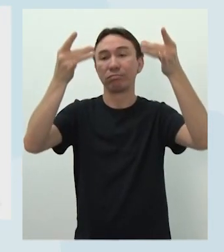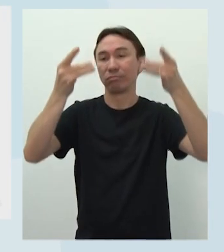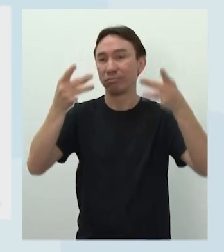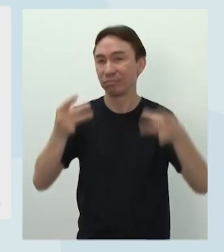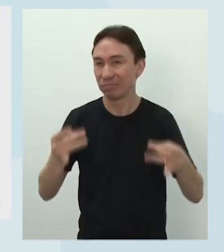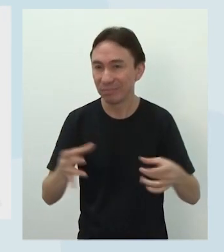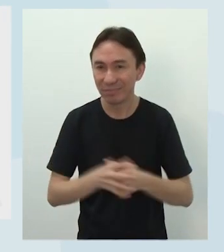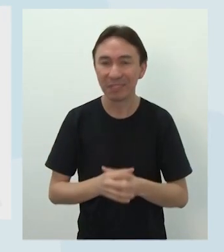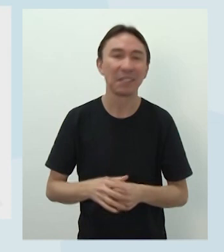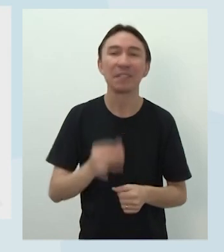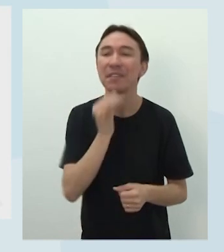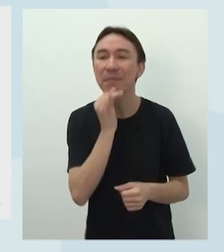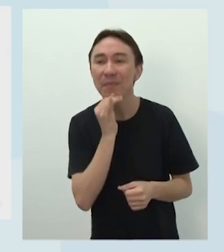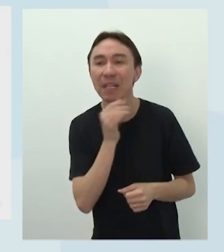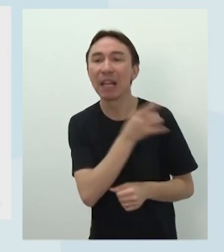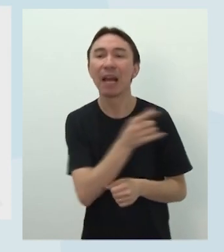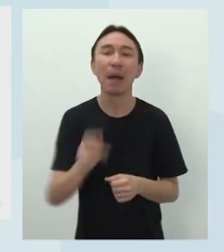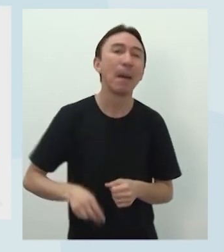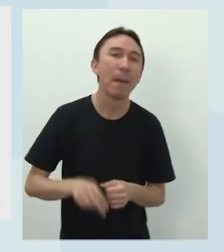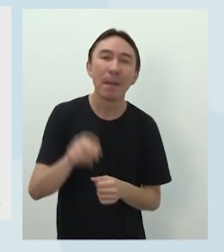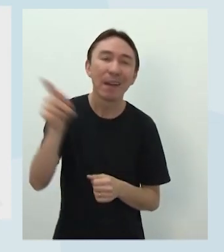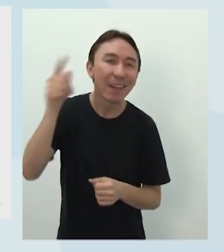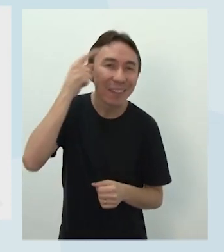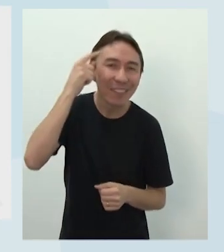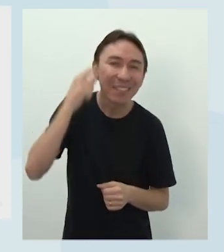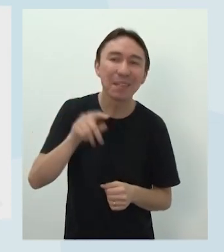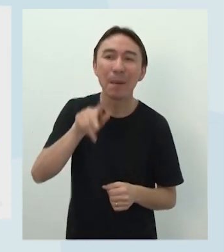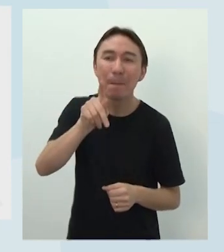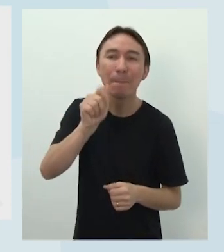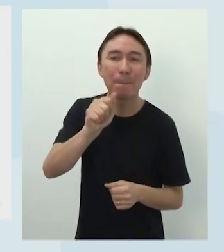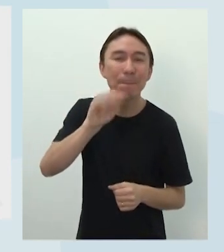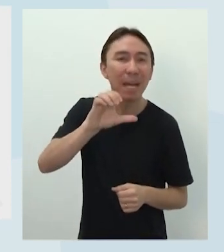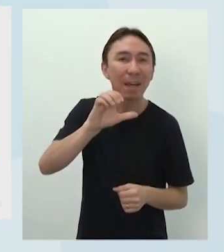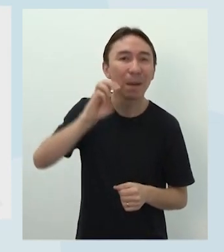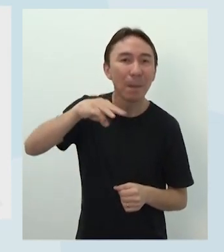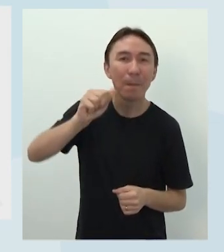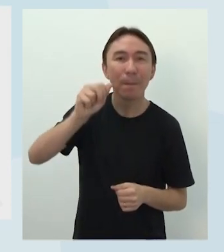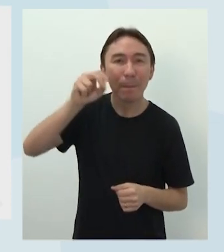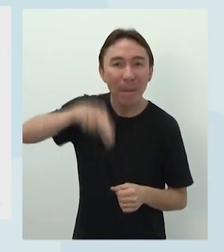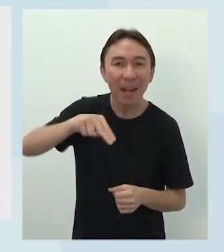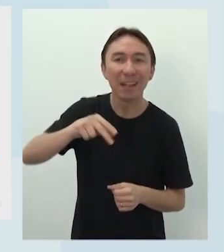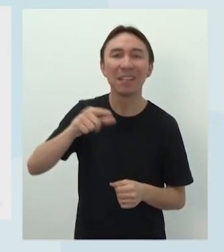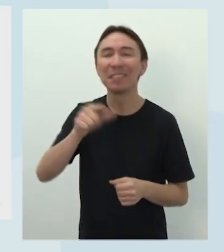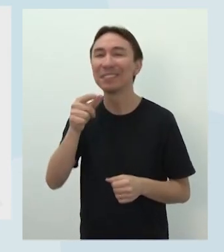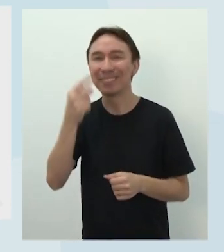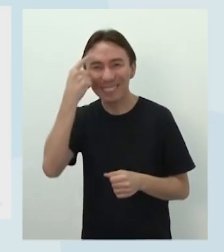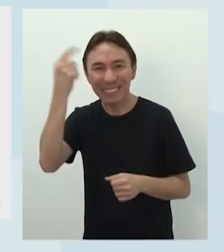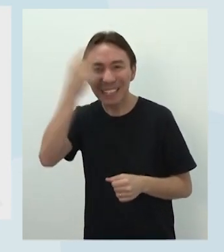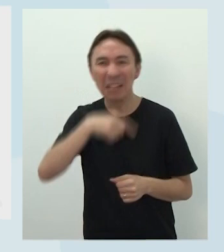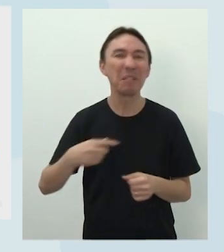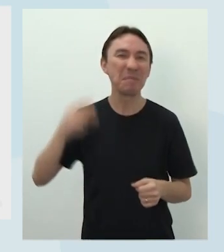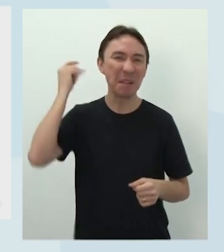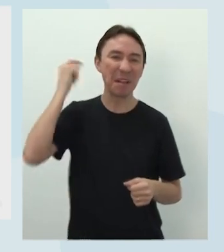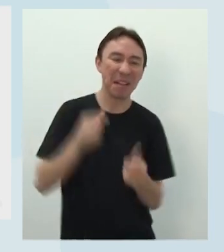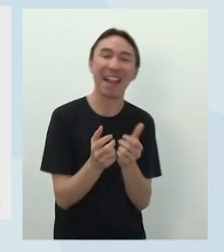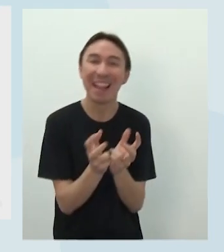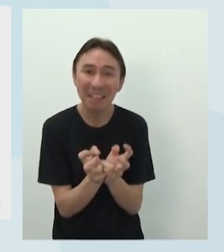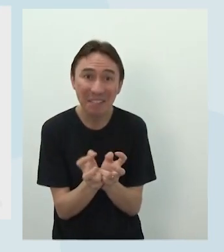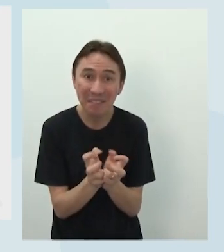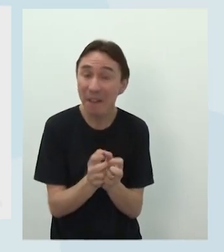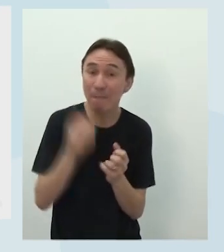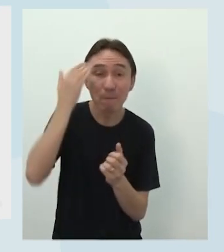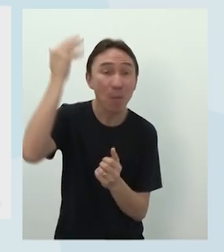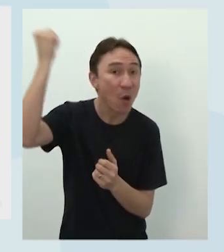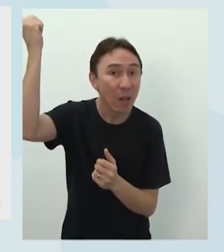completa 40 anos de existência. Leu o primeiro parágrafo, Mauro? Um dos games mais famosos de todos os tempos, Pac-Man, completou